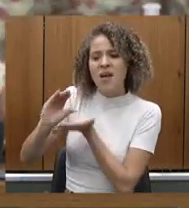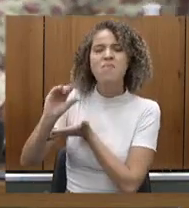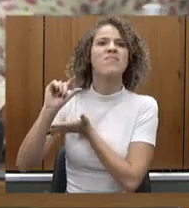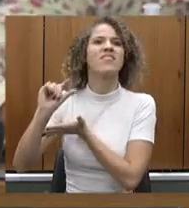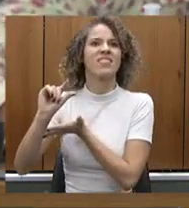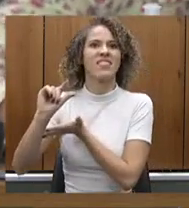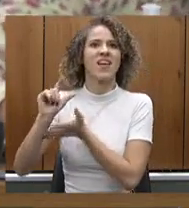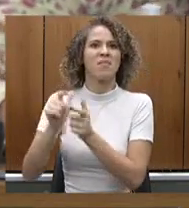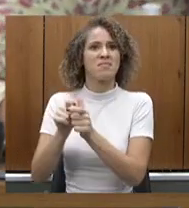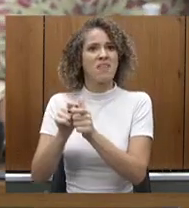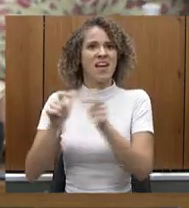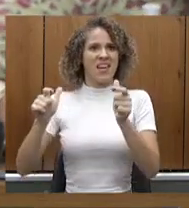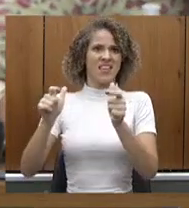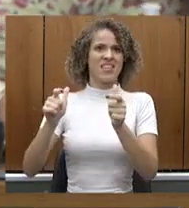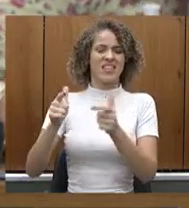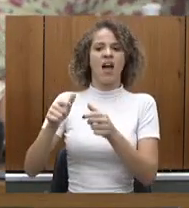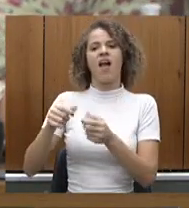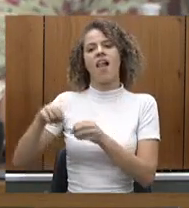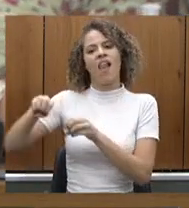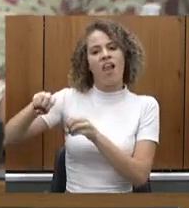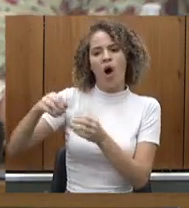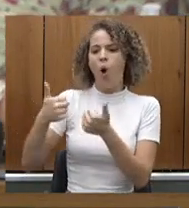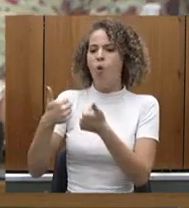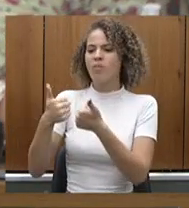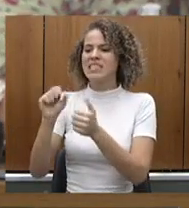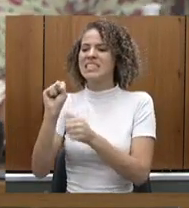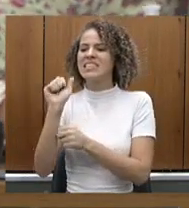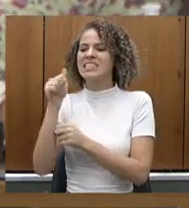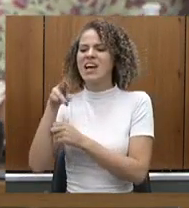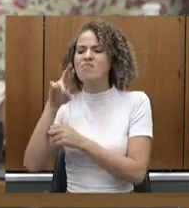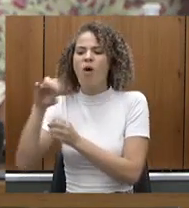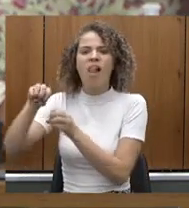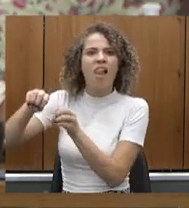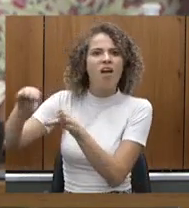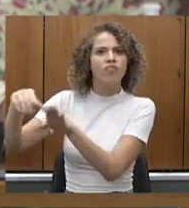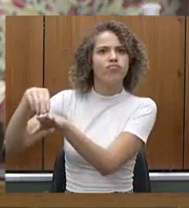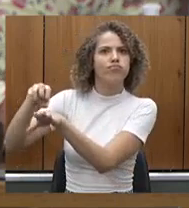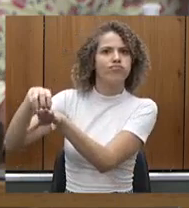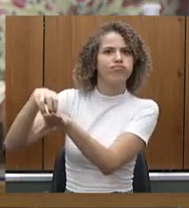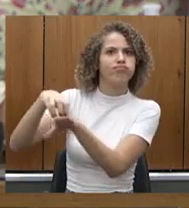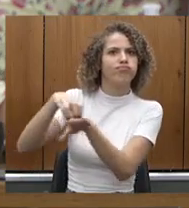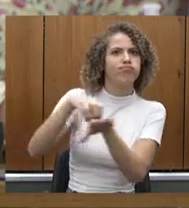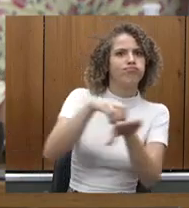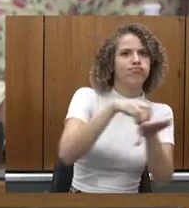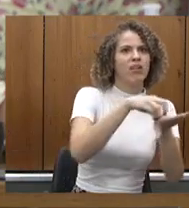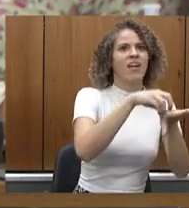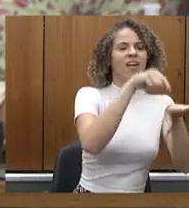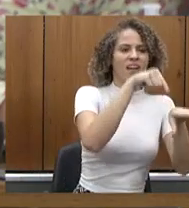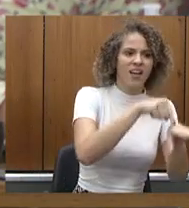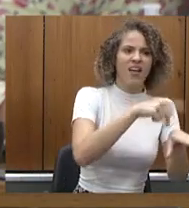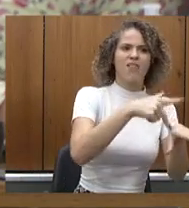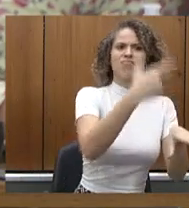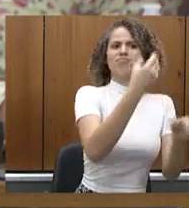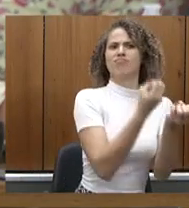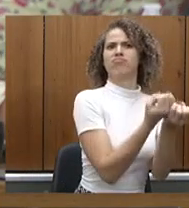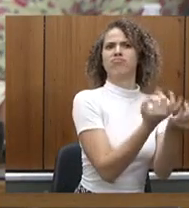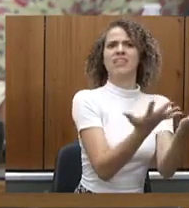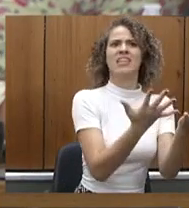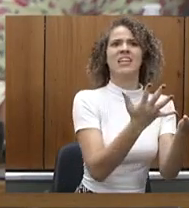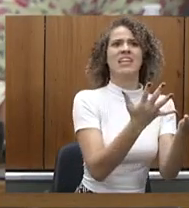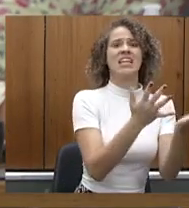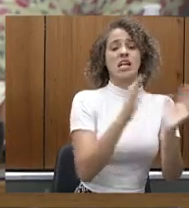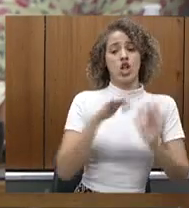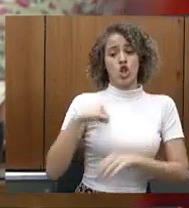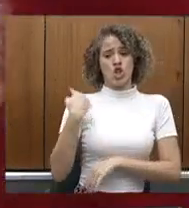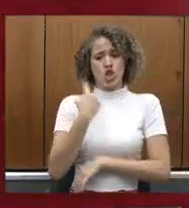maioria levando esses pacientes a esses municípios e dando mais dignidade a essas pessoas e nisso a gente tem